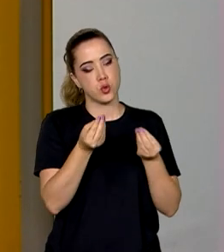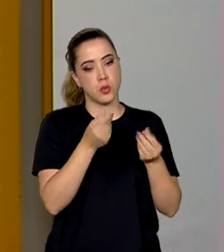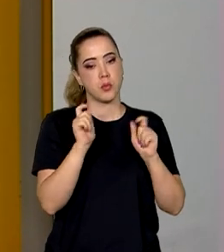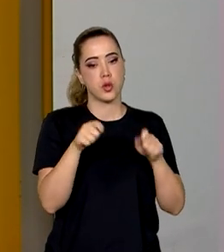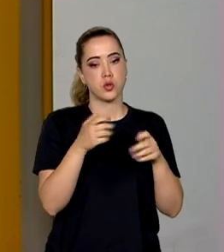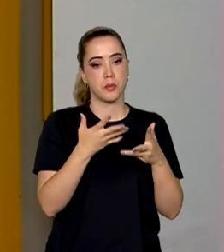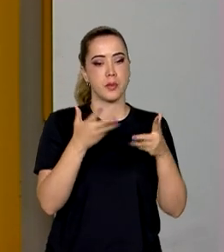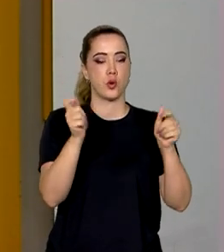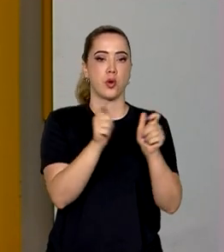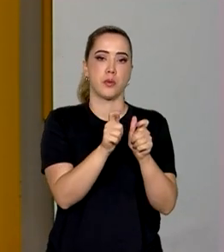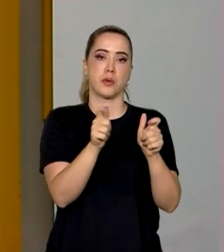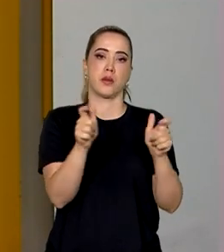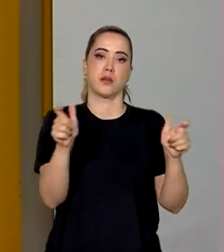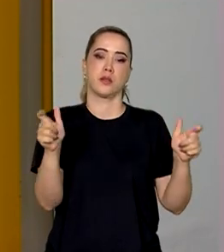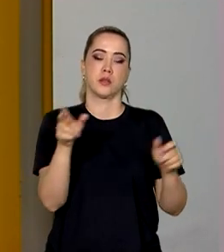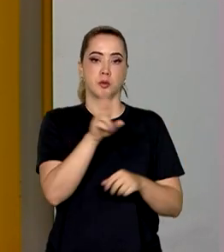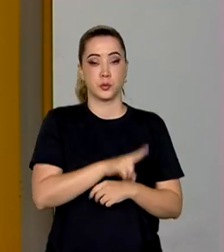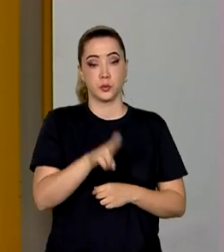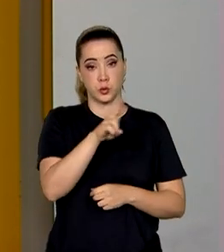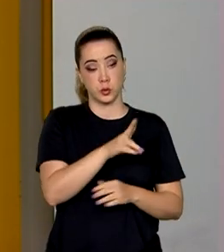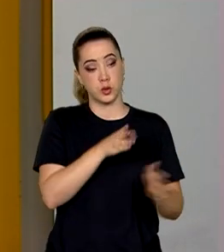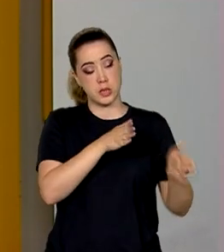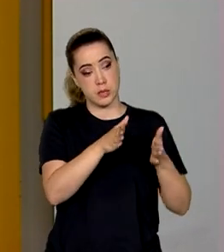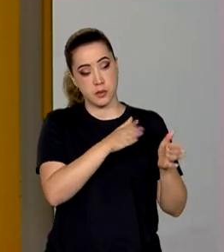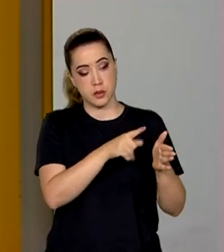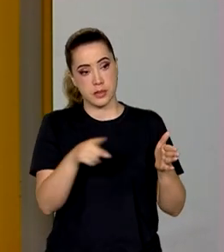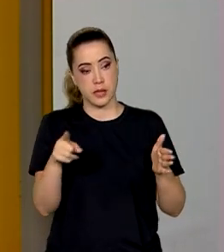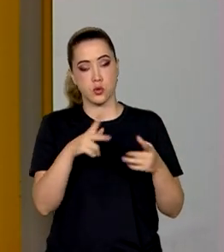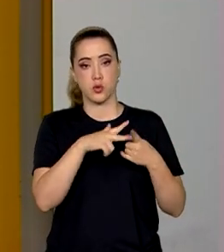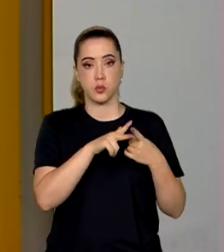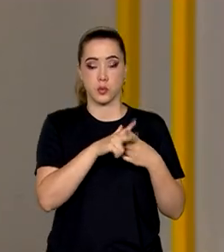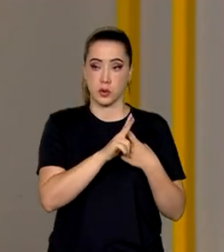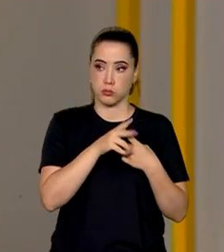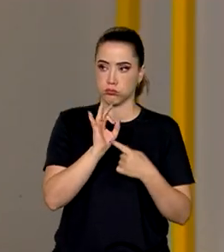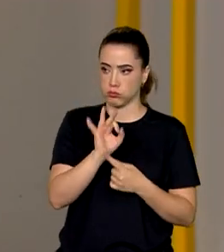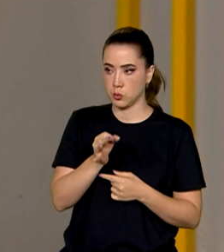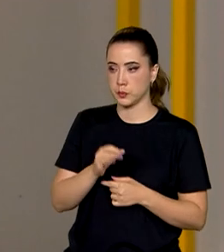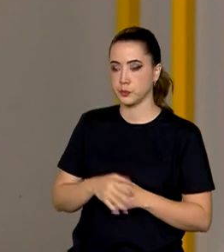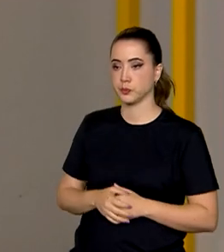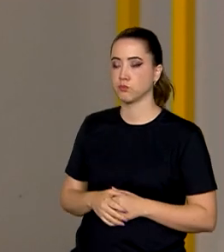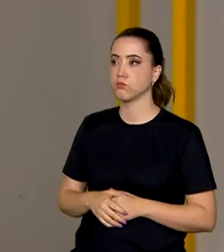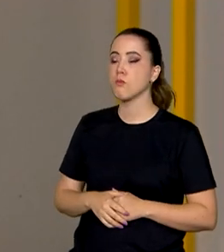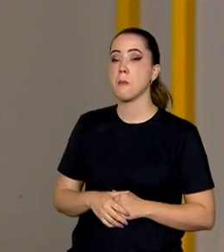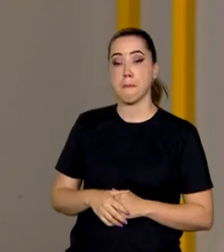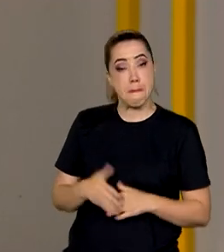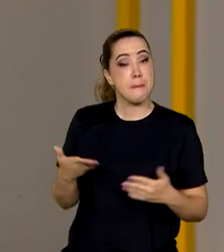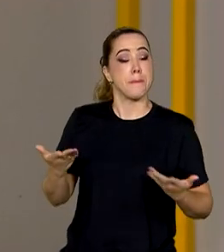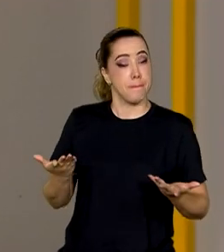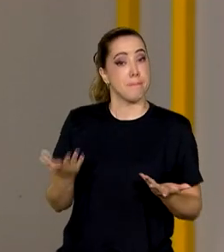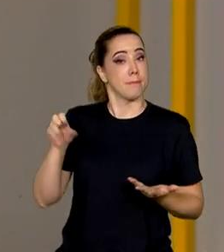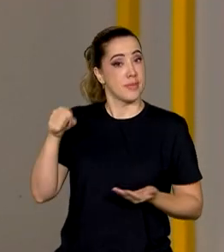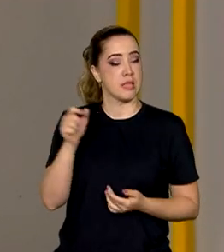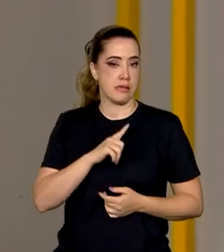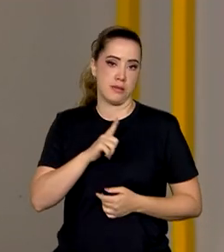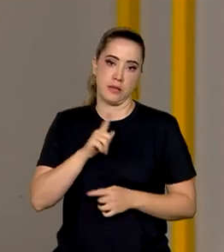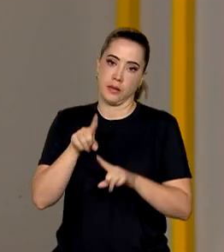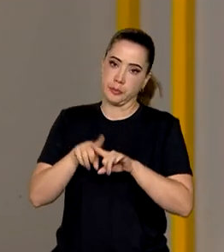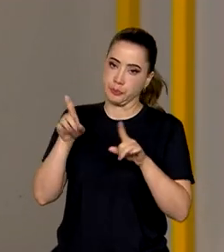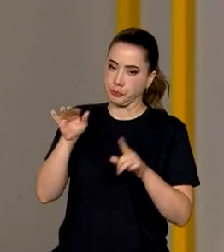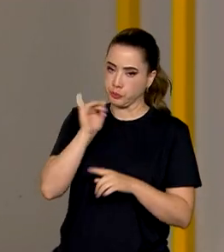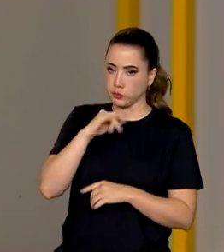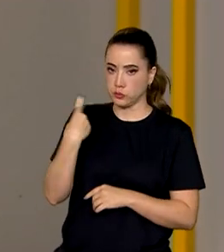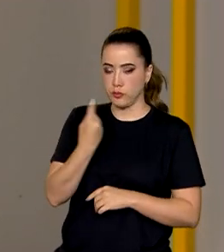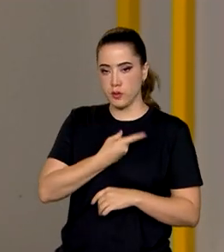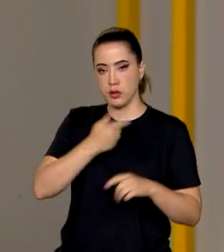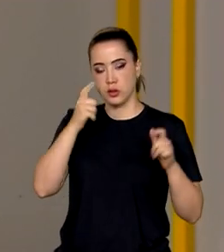que pode ser ampliada a partir desse processo de revisão? Com certeza, né? Nós estamos justamente num processo, num